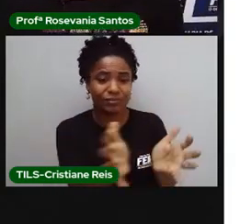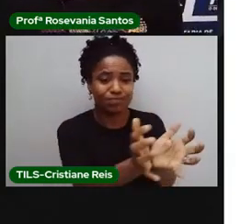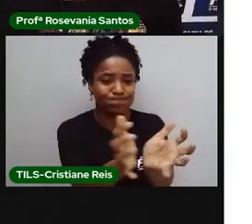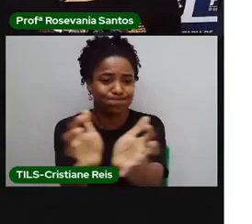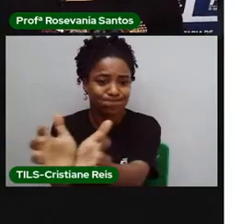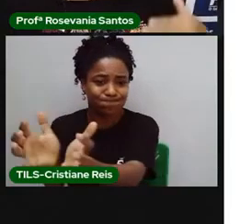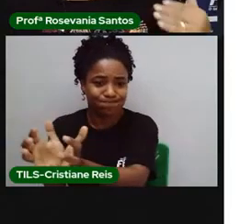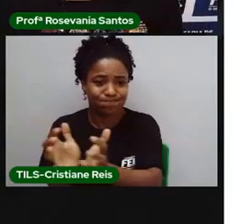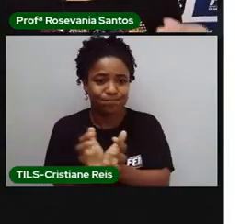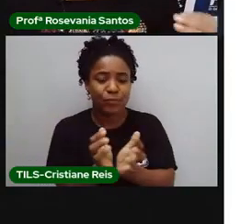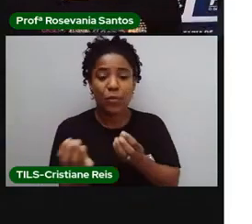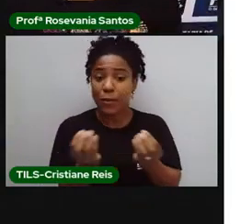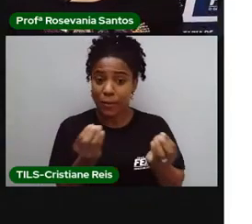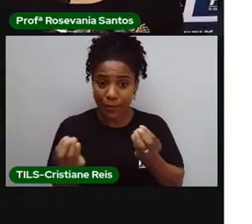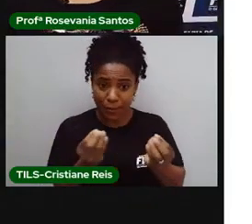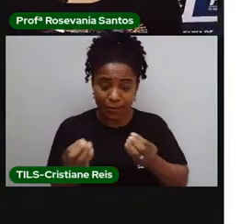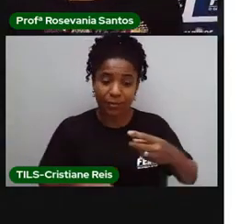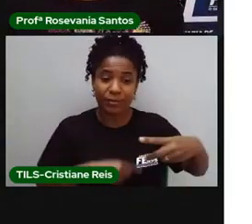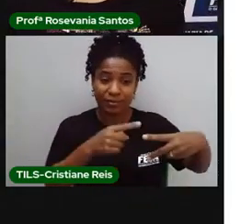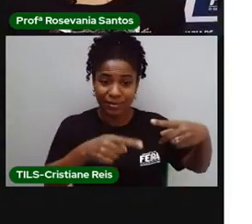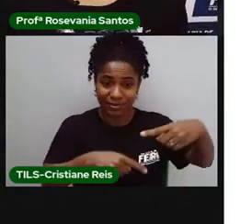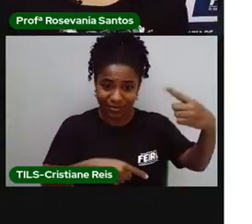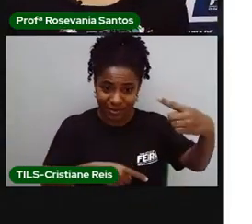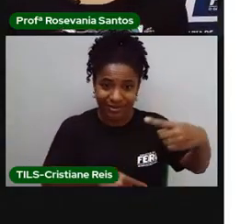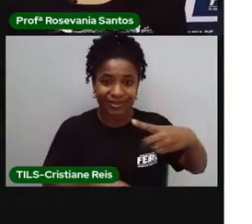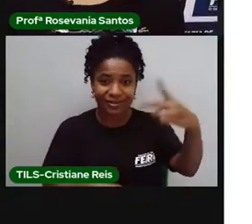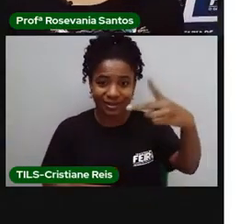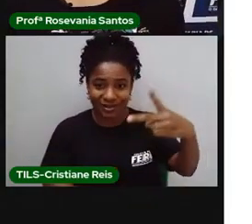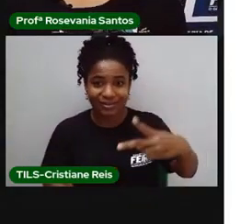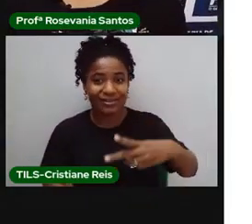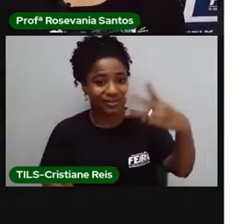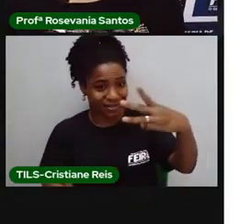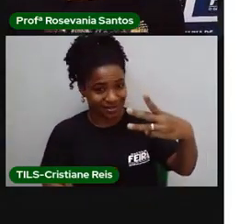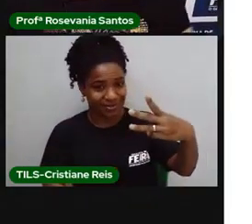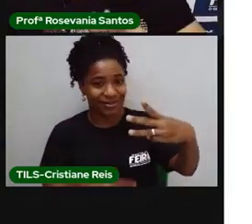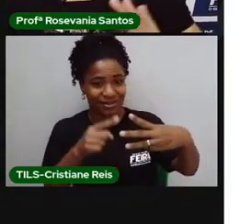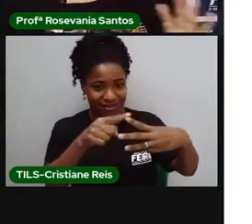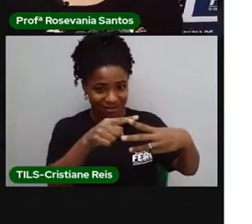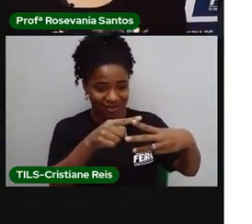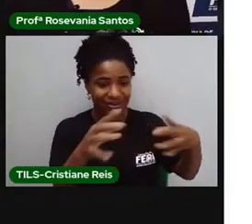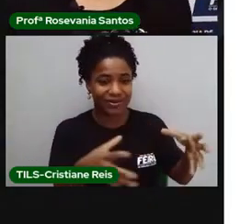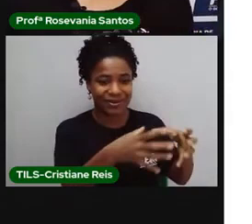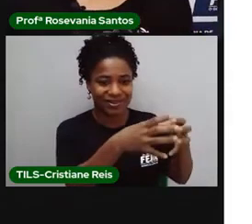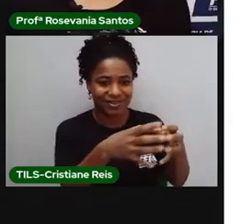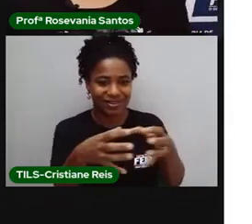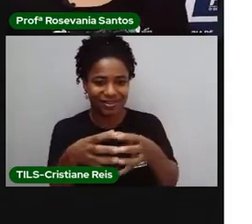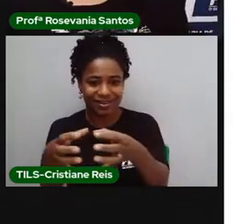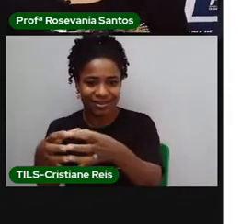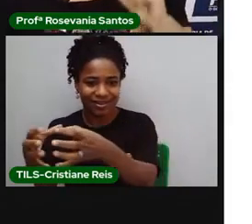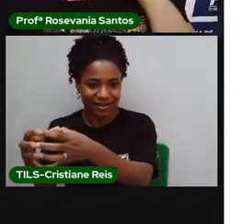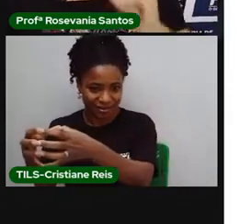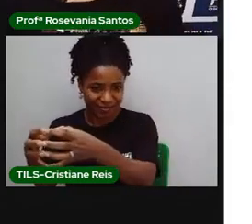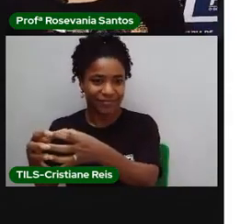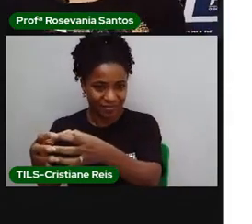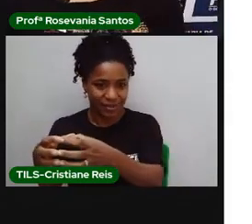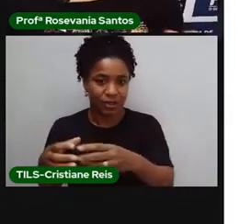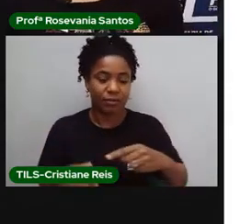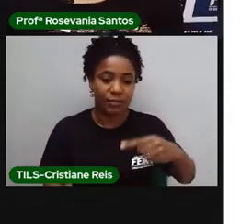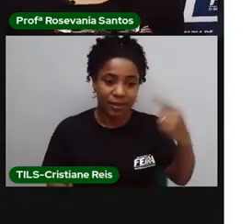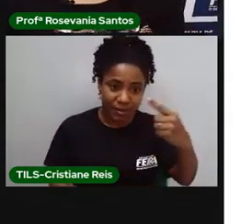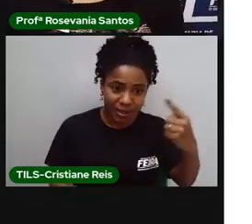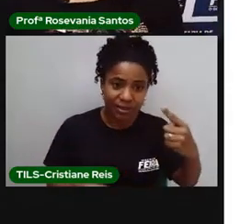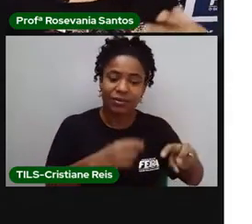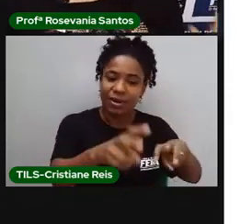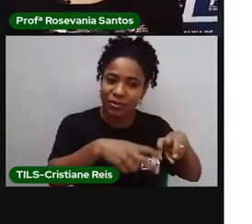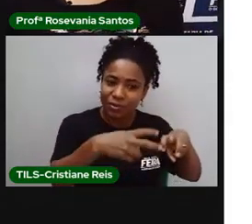Inicialmente, né, nós tínhamos o setor primário, o setor secundário, o setor TSA. Com aquelas atividades todas que a gente já conhecia, o setor primário com